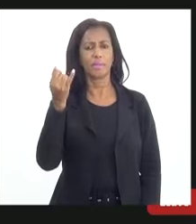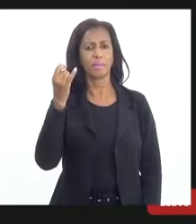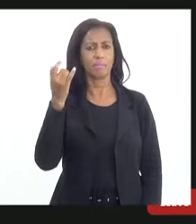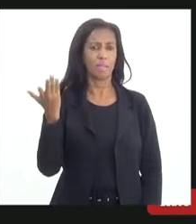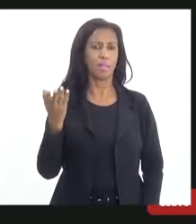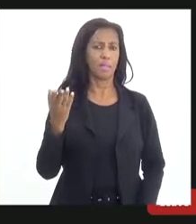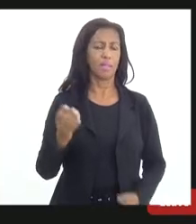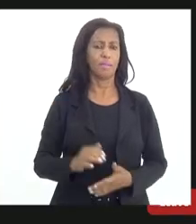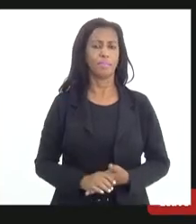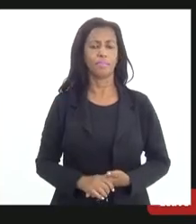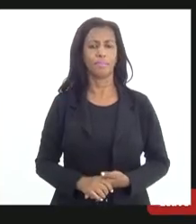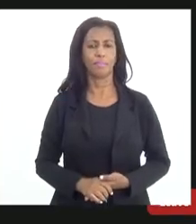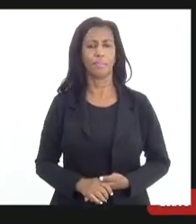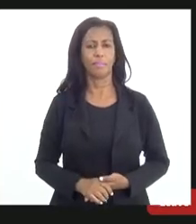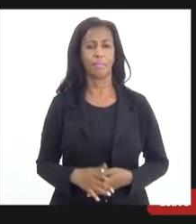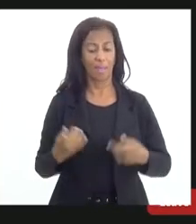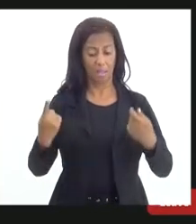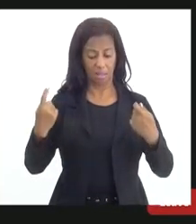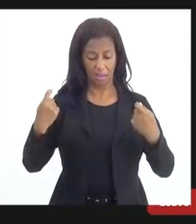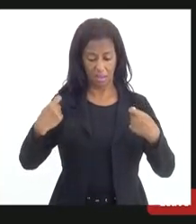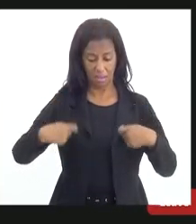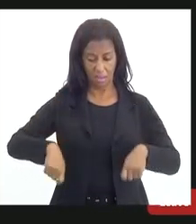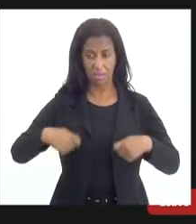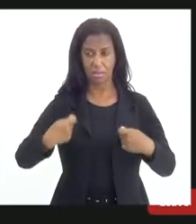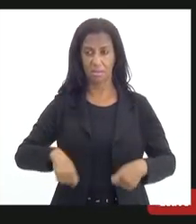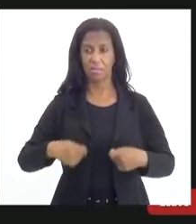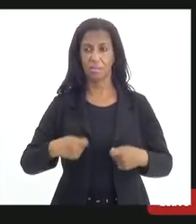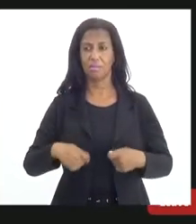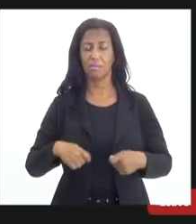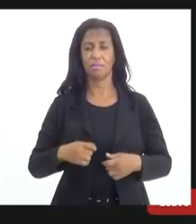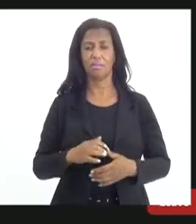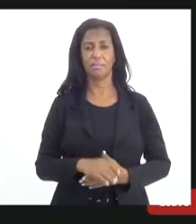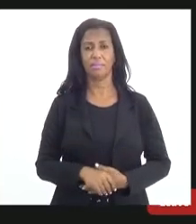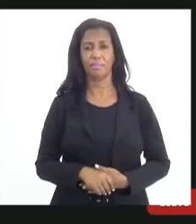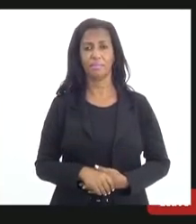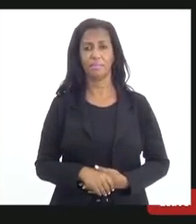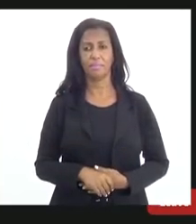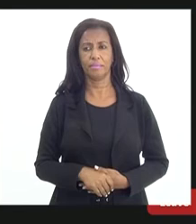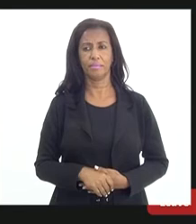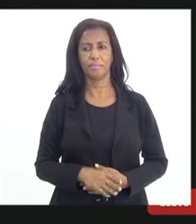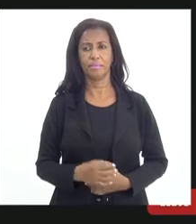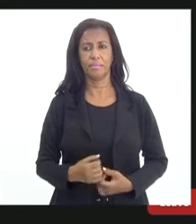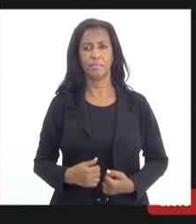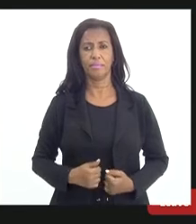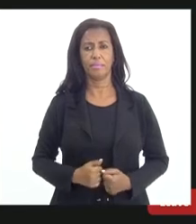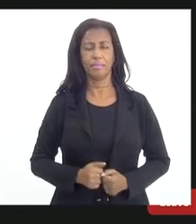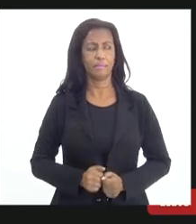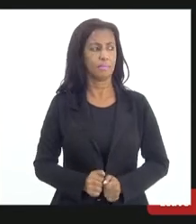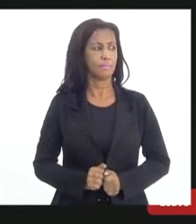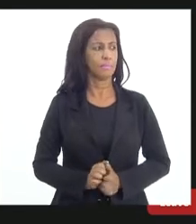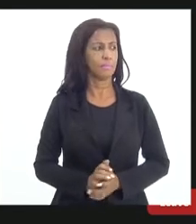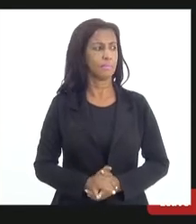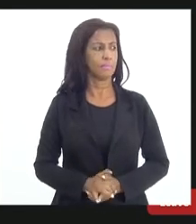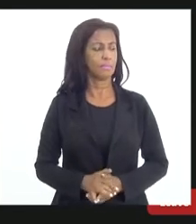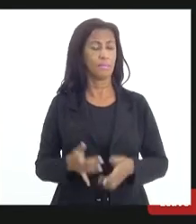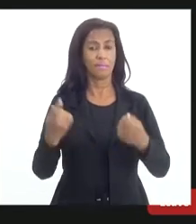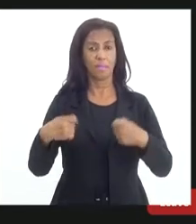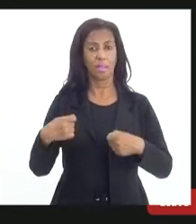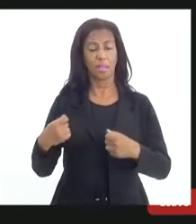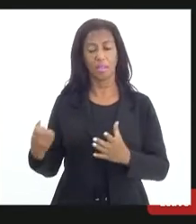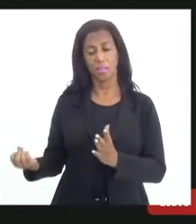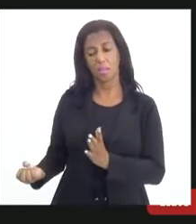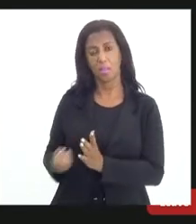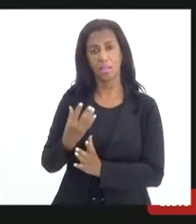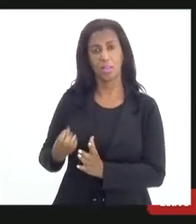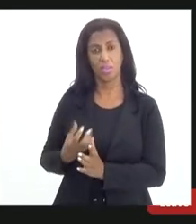deputada da necessidade... Cumprimentar, fecha por favor. ...da importância dessa iniciativa.